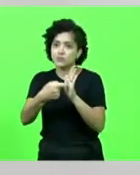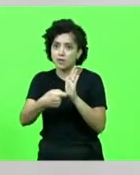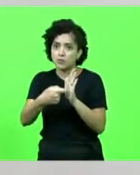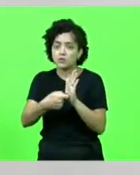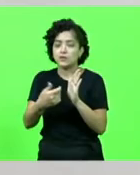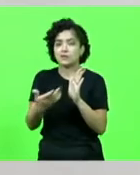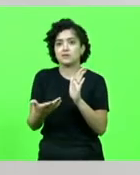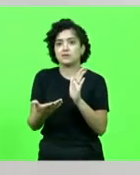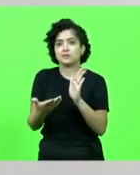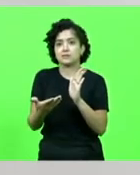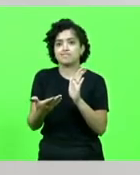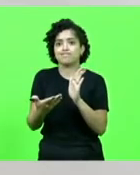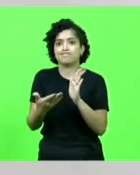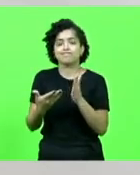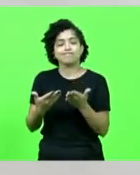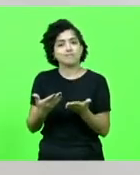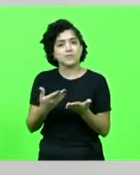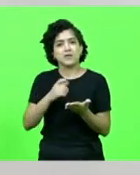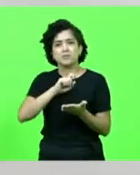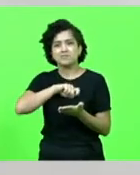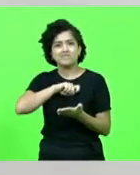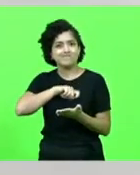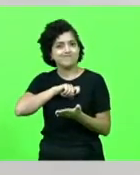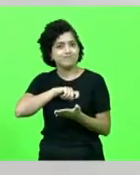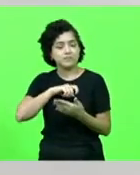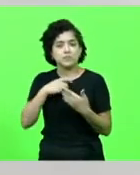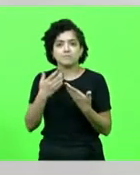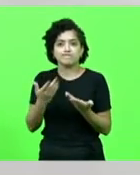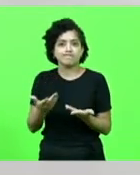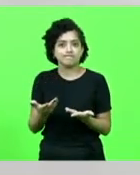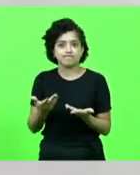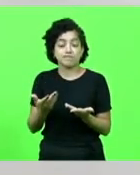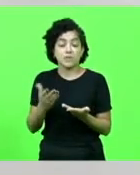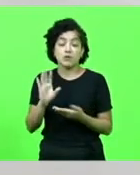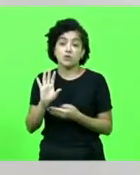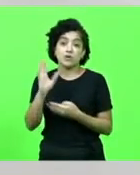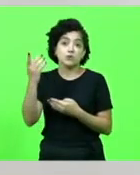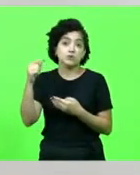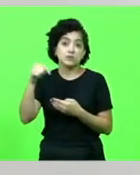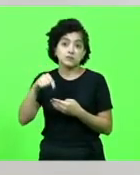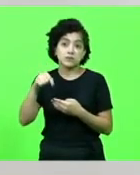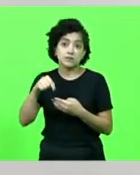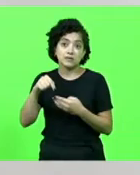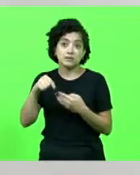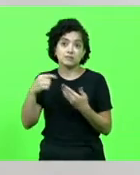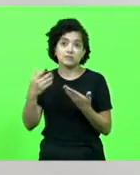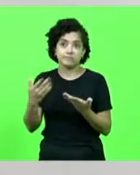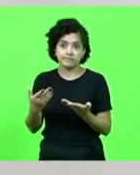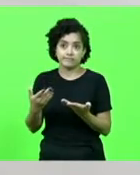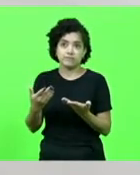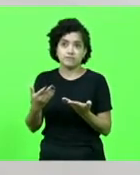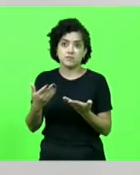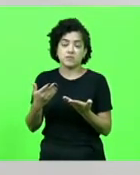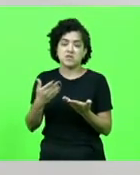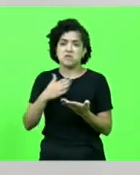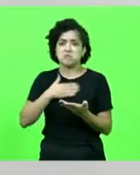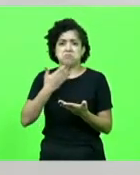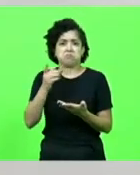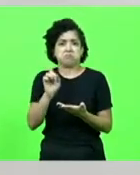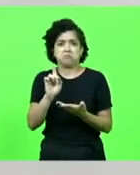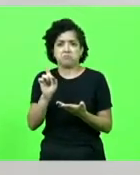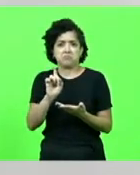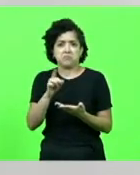Então, foi uma sacanagem que aconteceu aqui nessa casa e não me espanta o